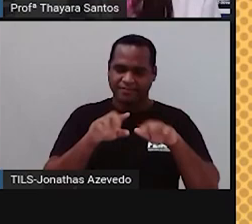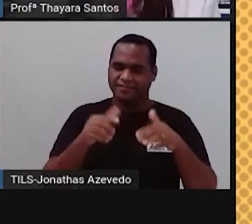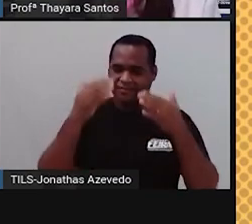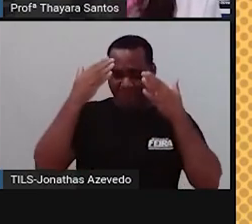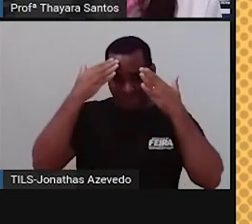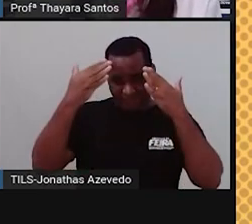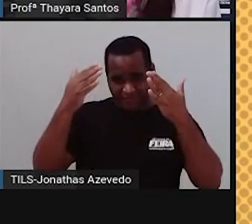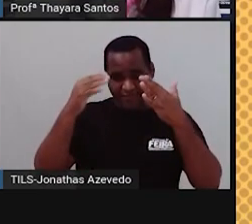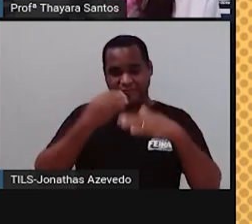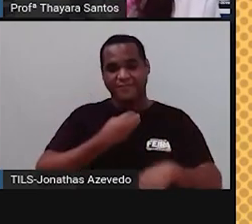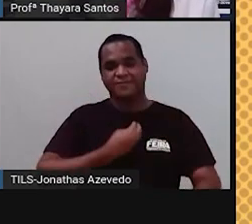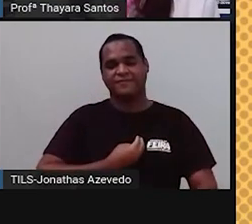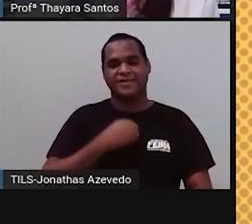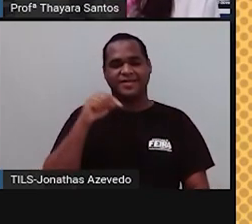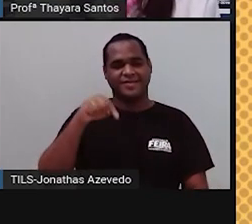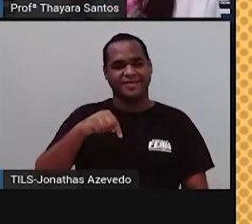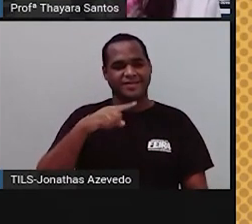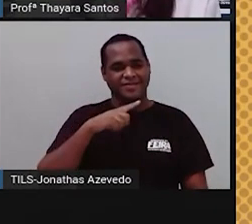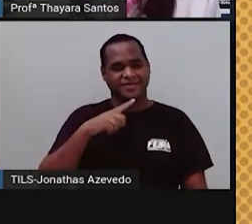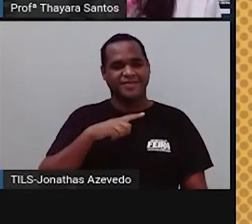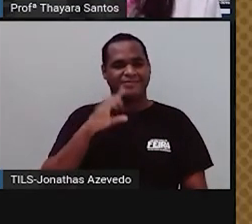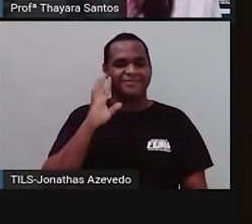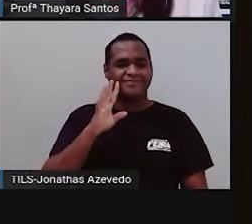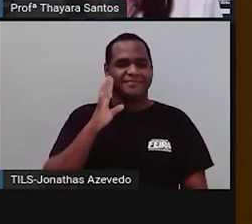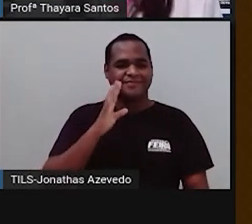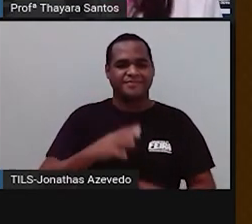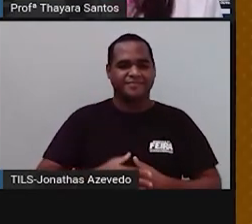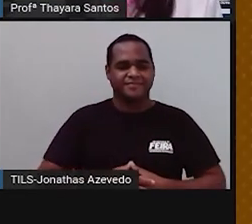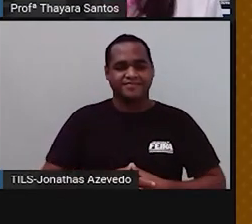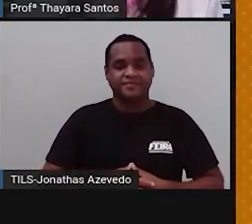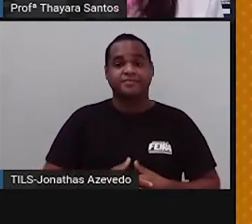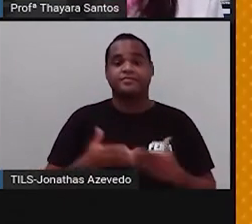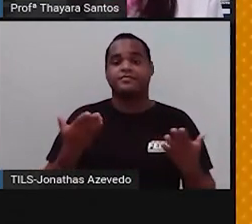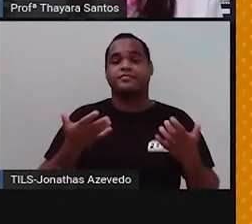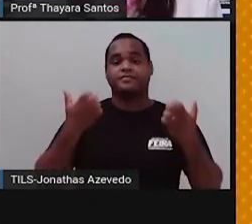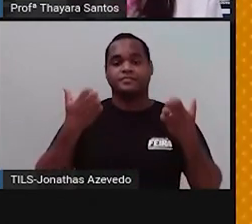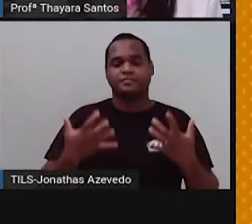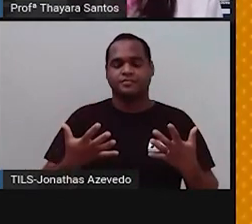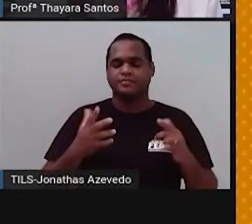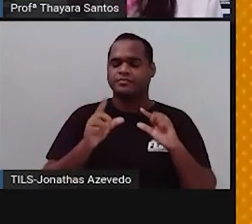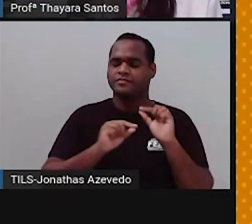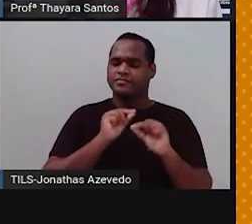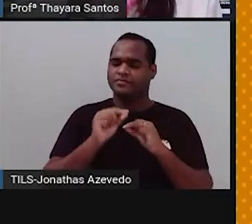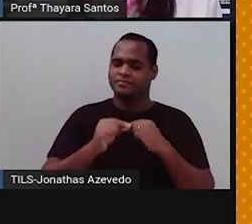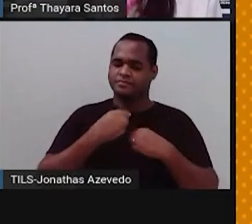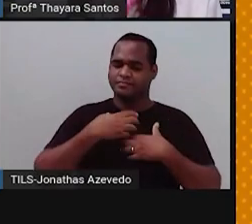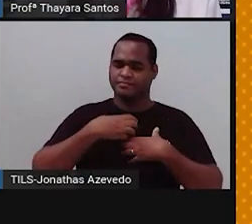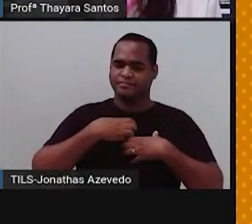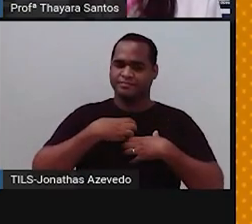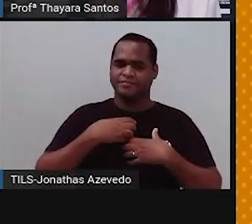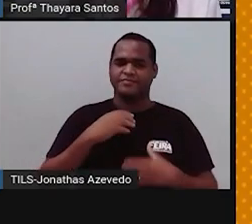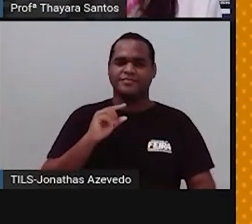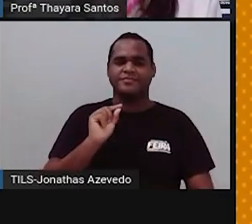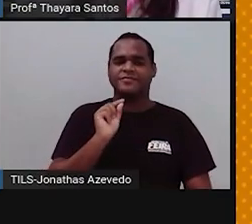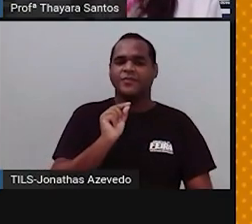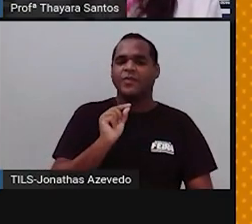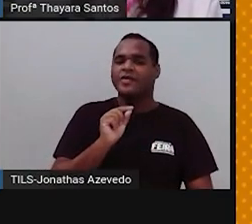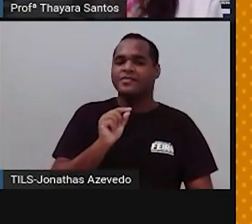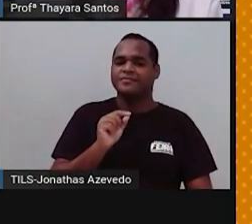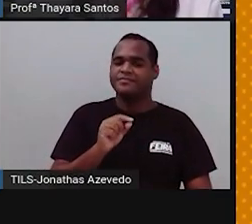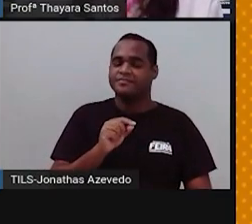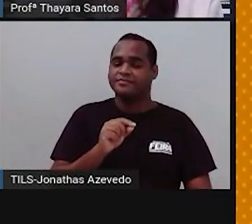obrigada por estarem aqui mais uma vez. E hoje a gente vai falar sobre os sentidos.